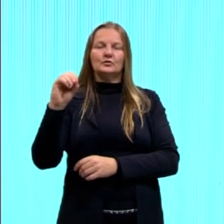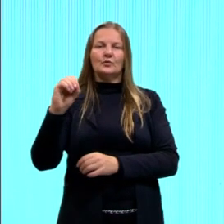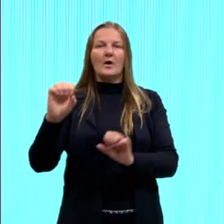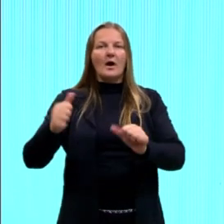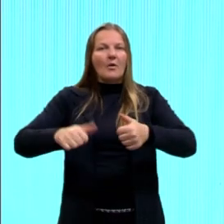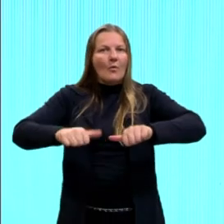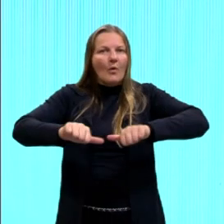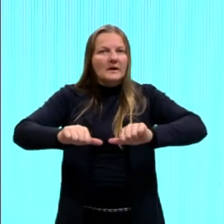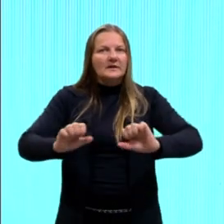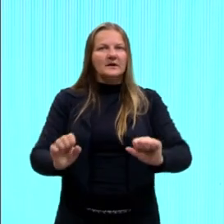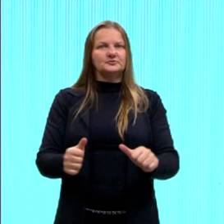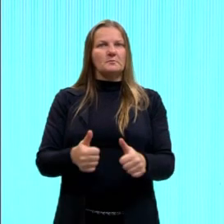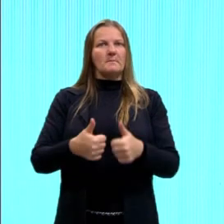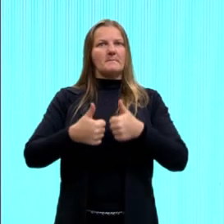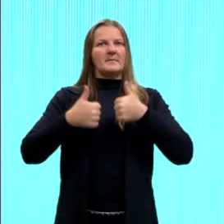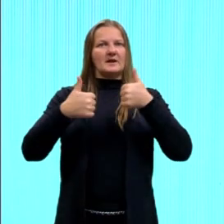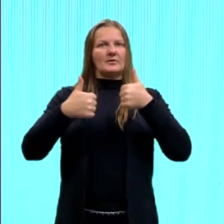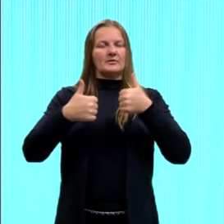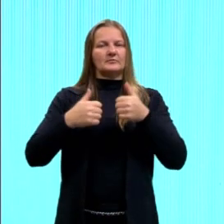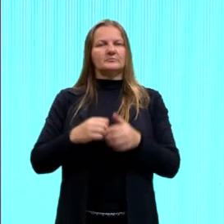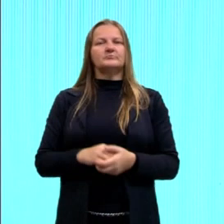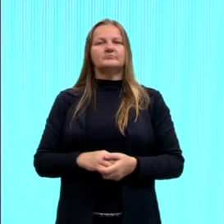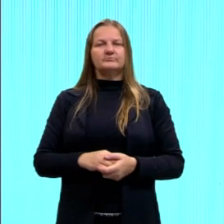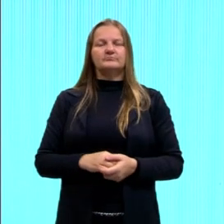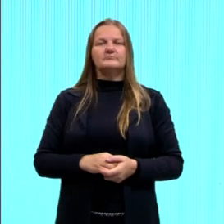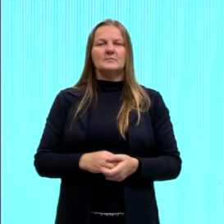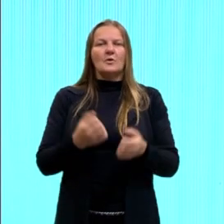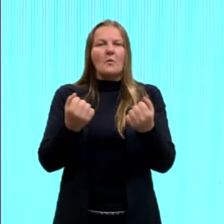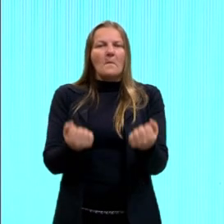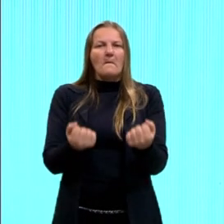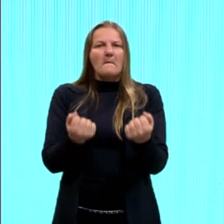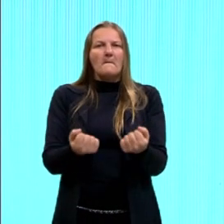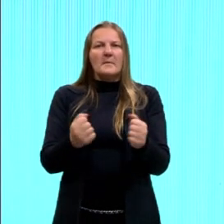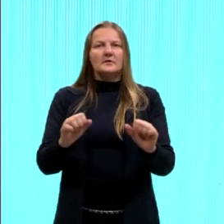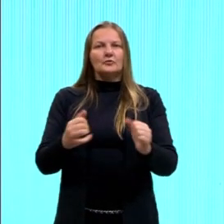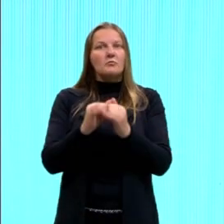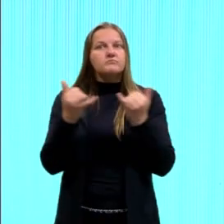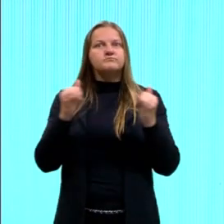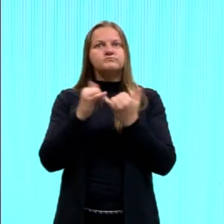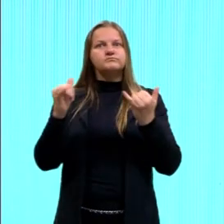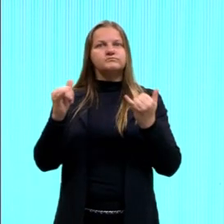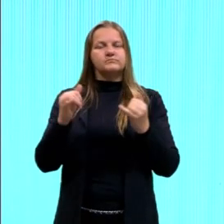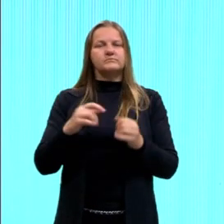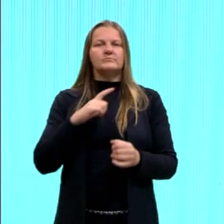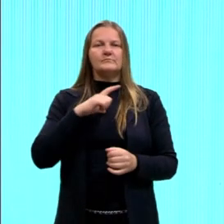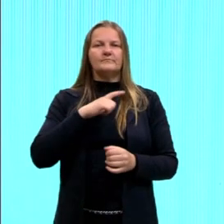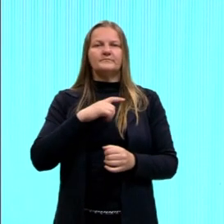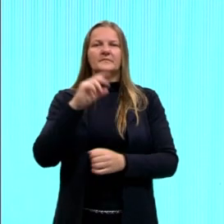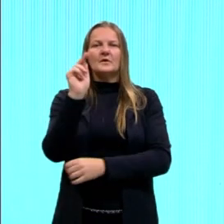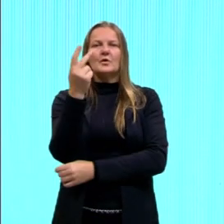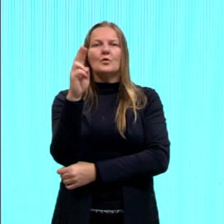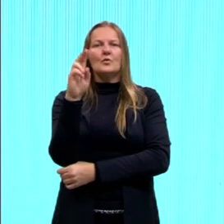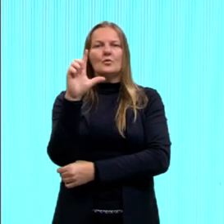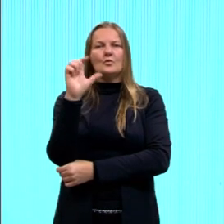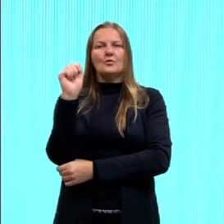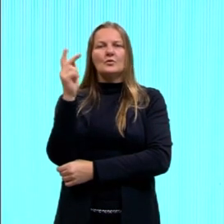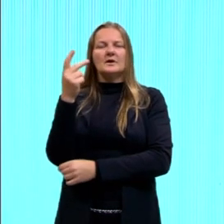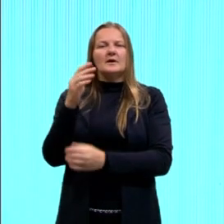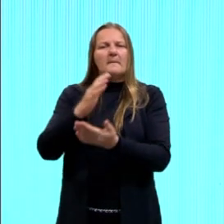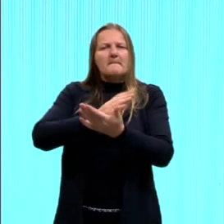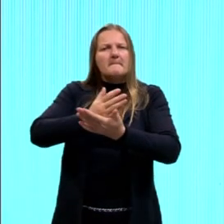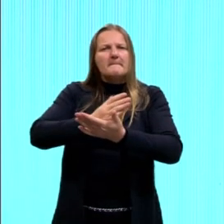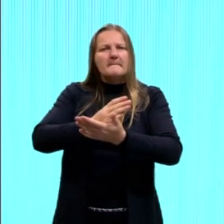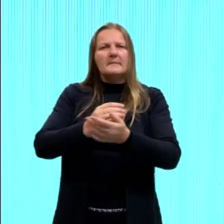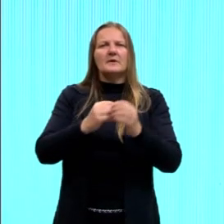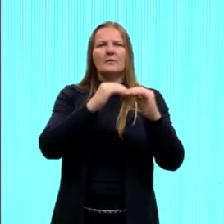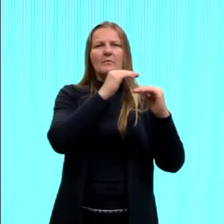desse carvão, tá, gurizada? Poucos quilos deles vai ter muita energia. Já a úlia é intermediário. O